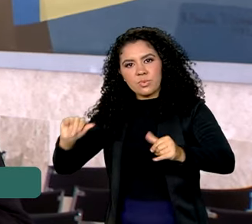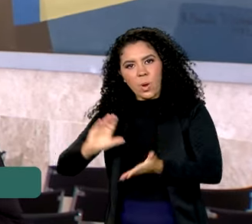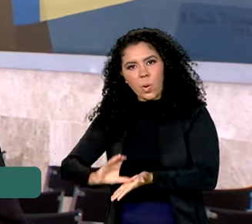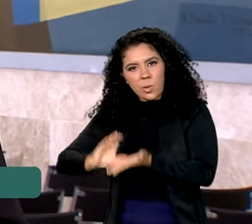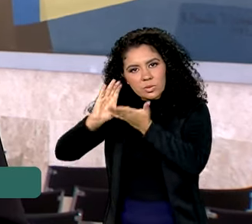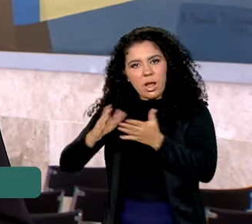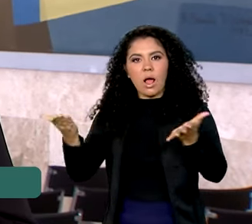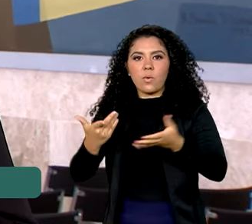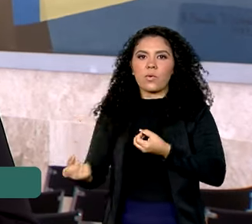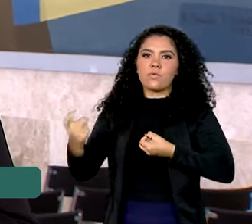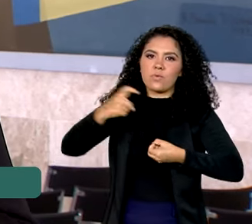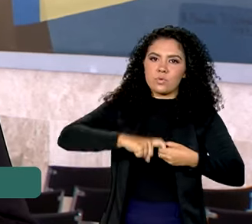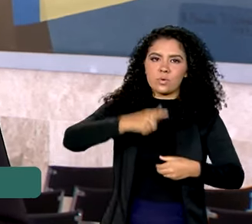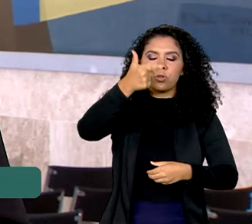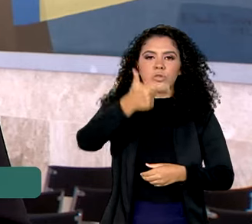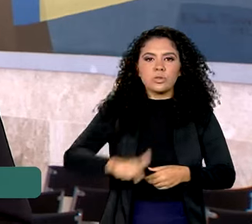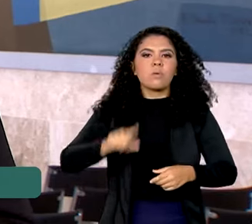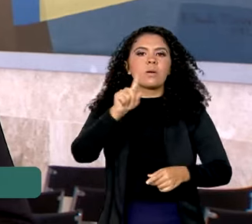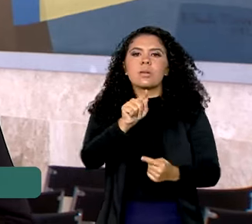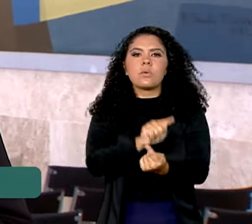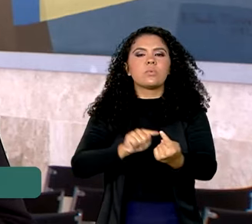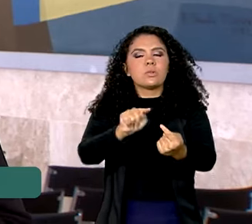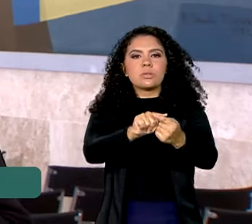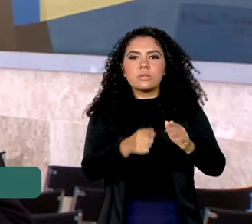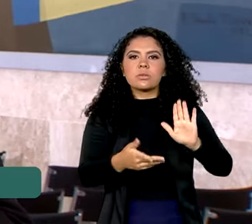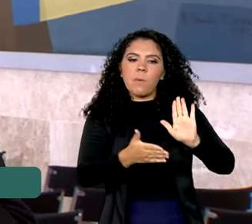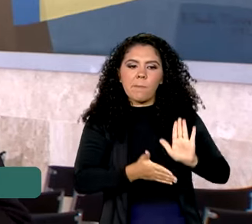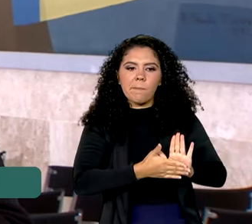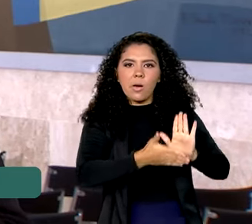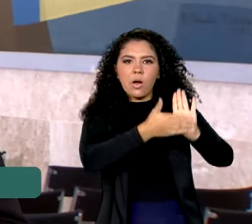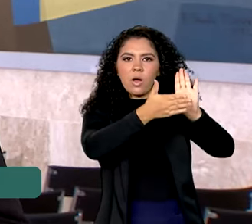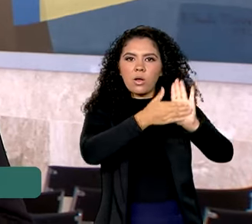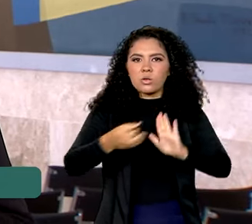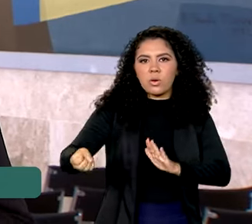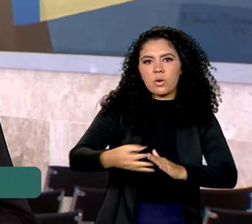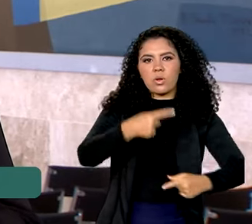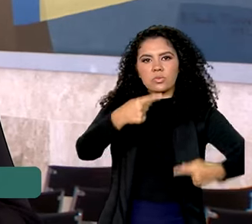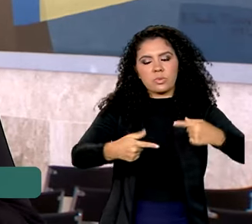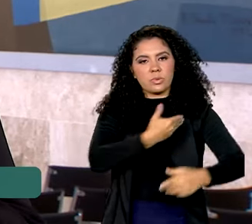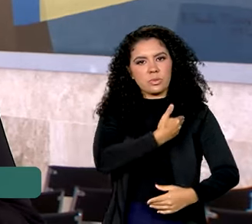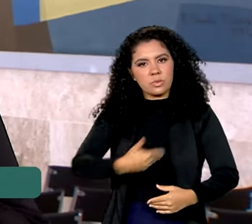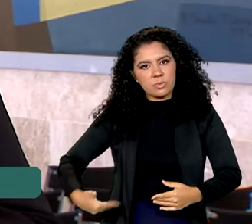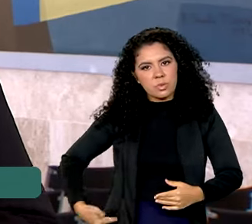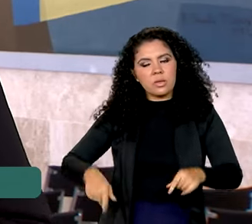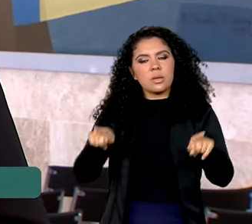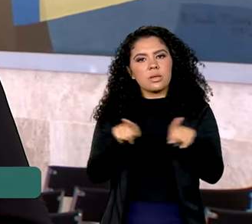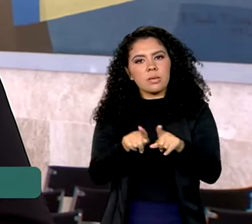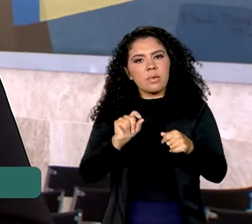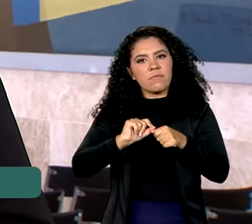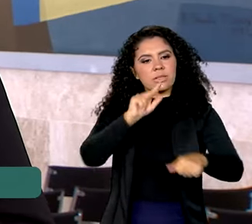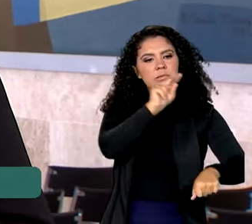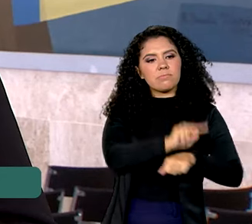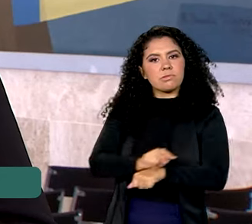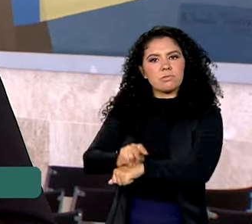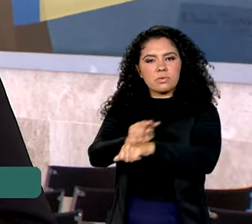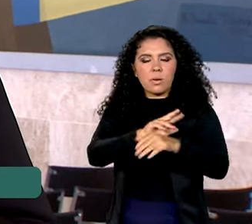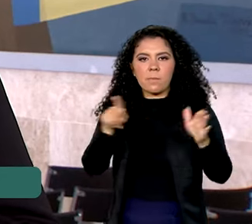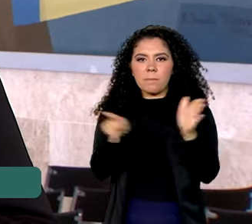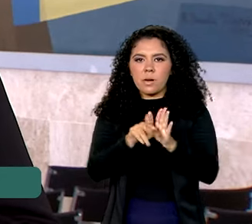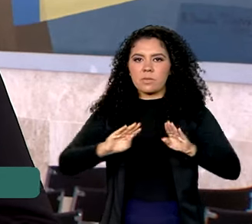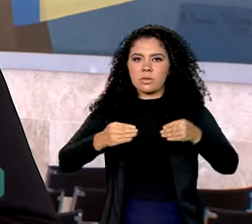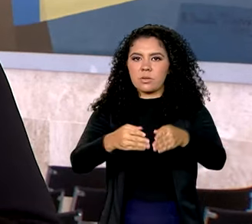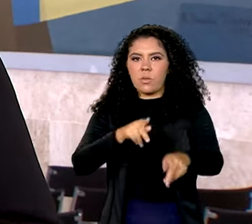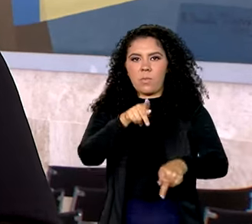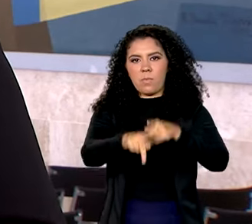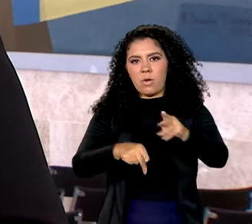propor, de criar novas políticas públicas e também fiscalizar essas políticas públicas para os povos indígenas de todo